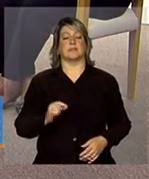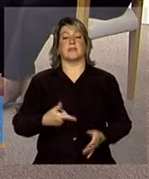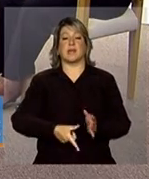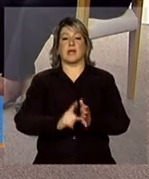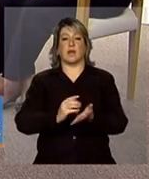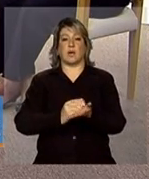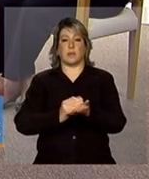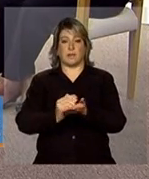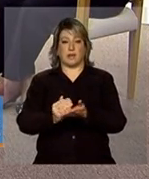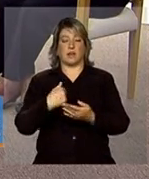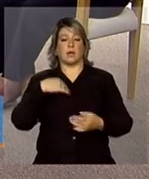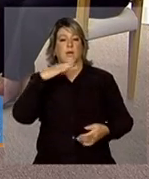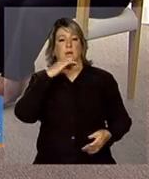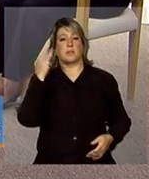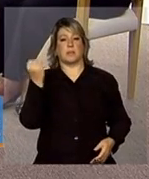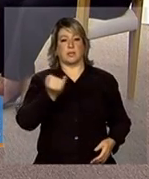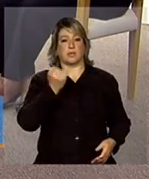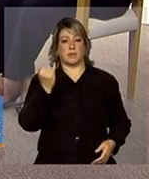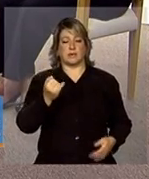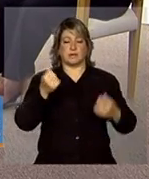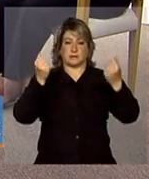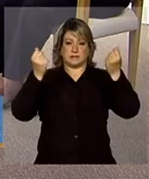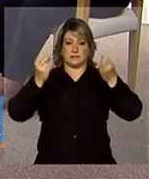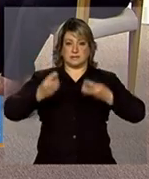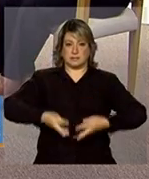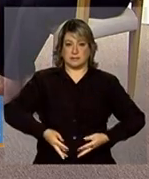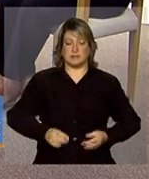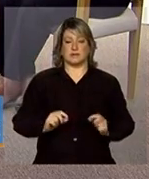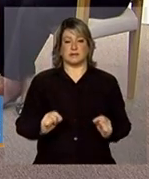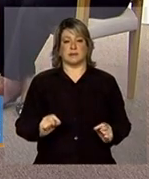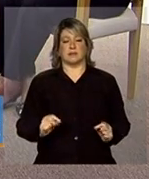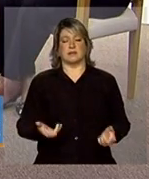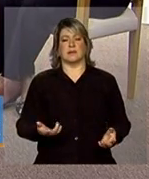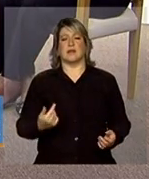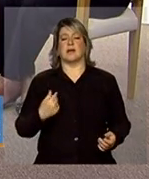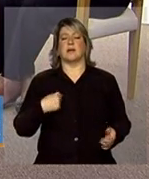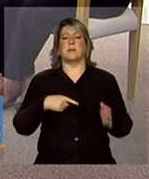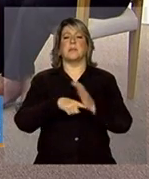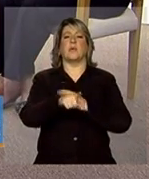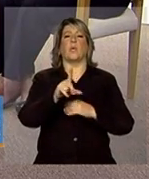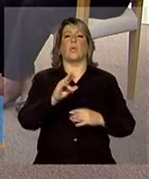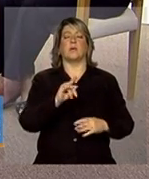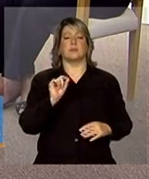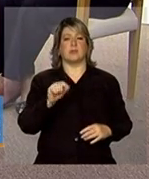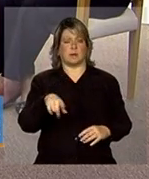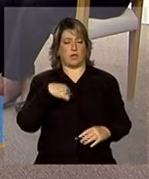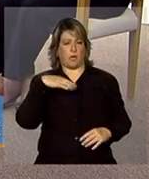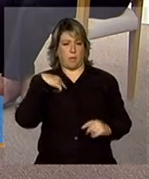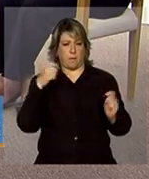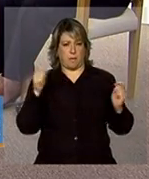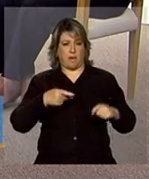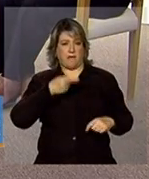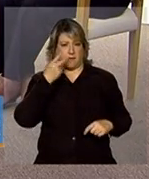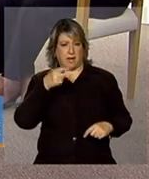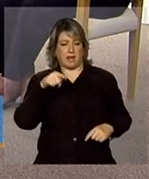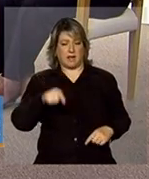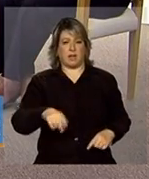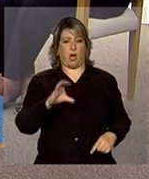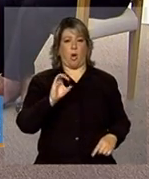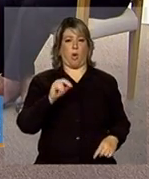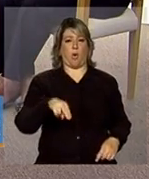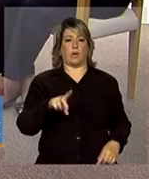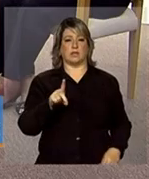importante esclarecer, Luiz, eu posso dizer que condicionalidade é a mesma coisa que contrapartida?